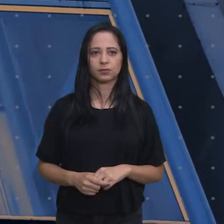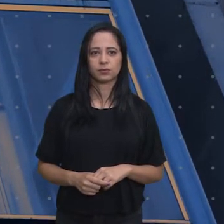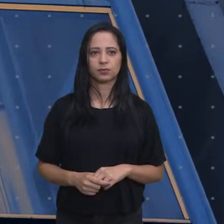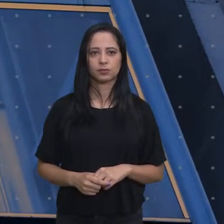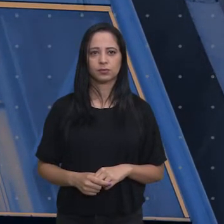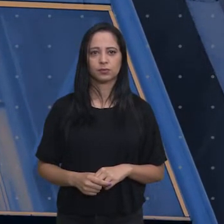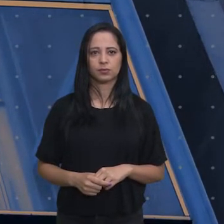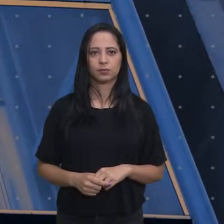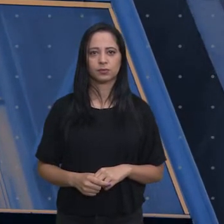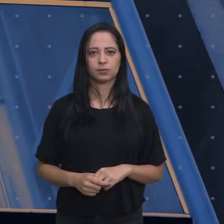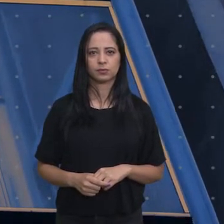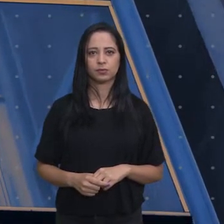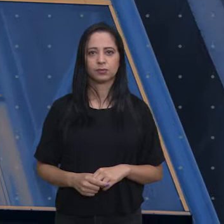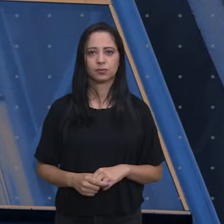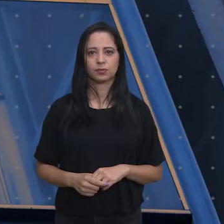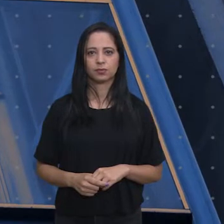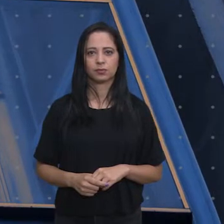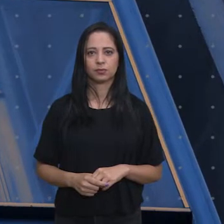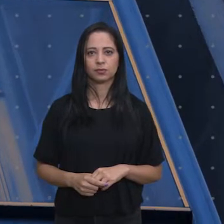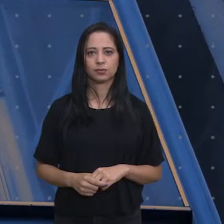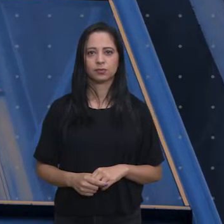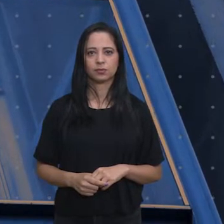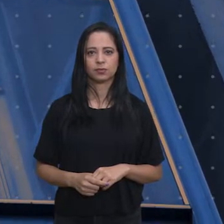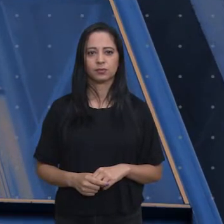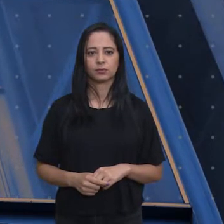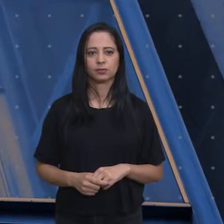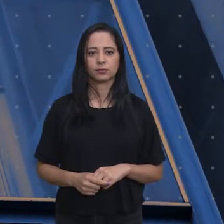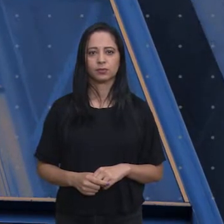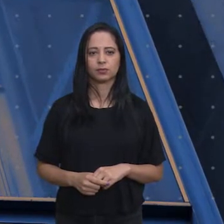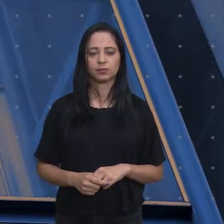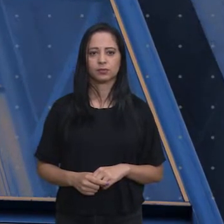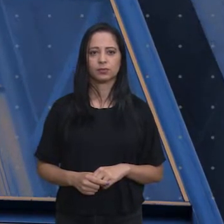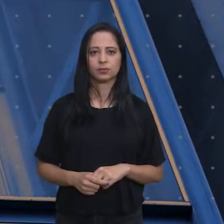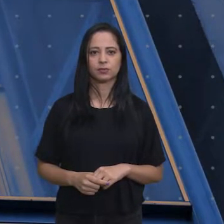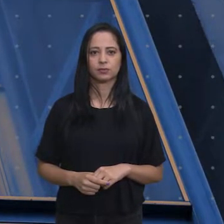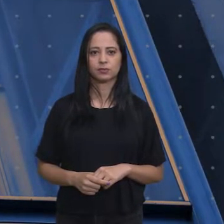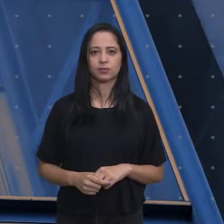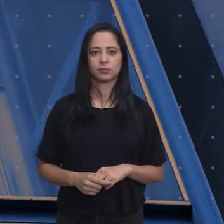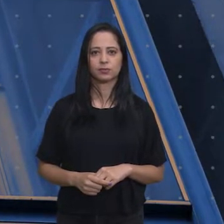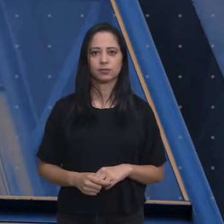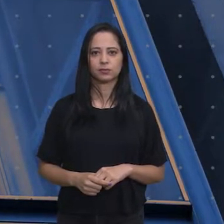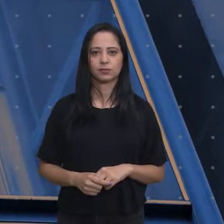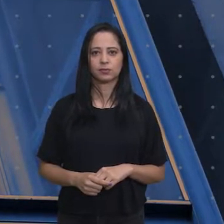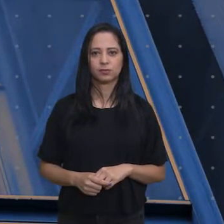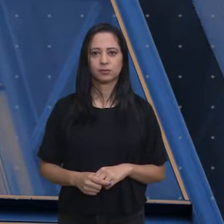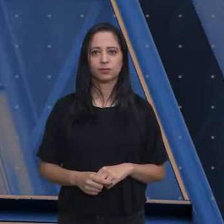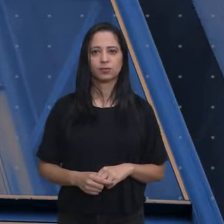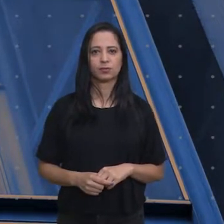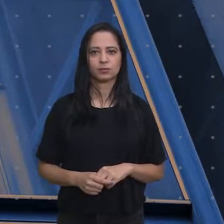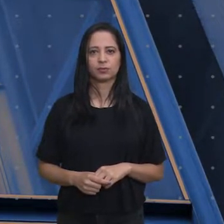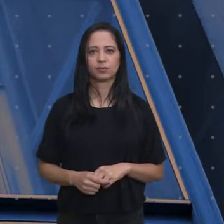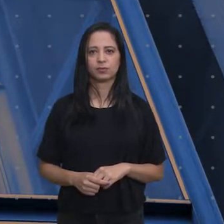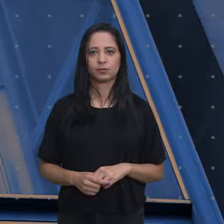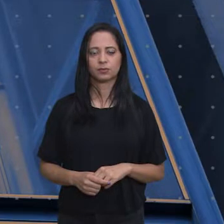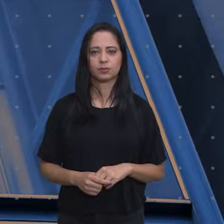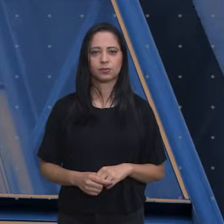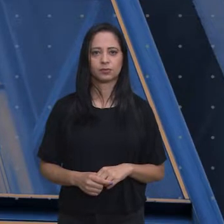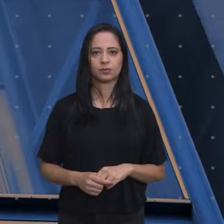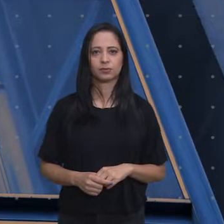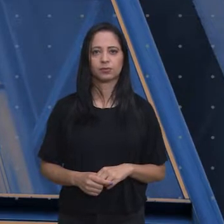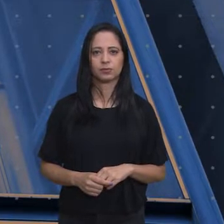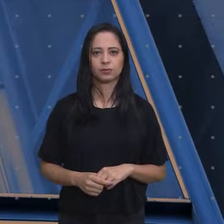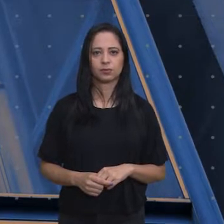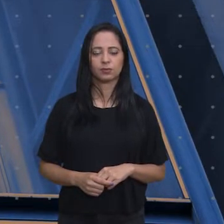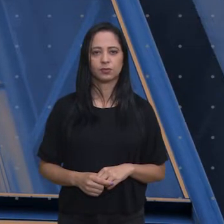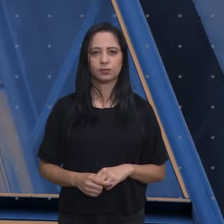cafeteria, auxiliar administrativo, auxiliar de limpeza, auxiliar de mecânico diesel, auxiliar de produção,